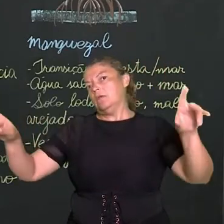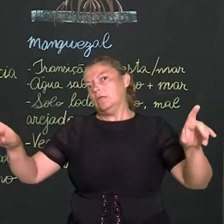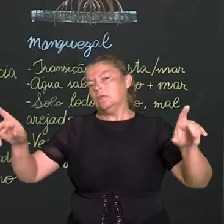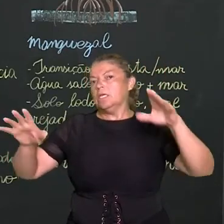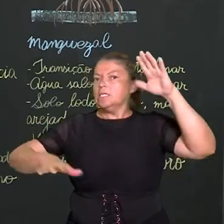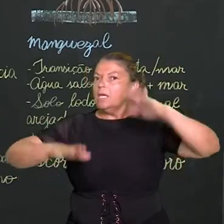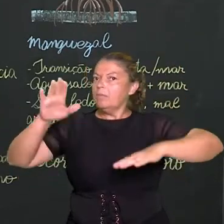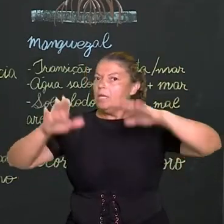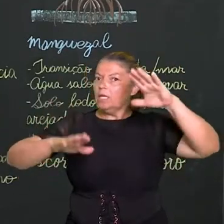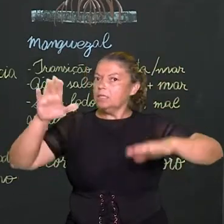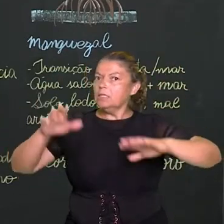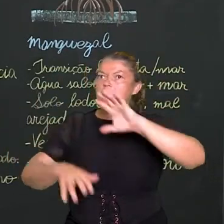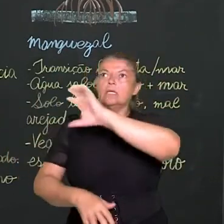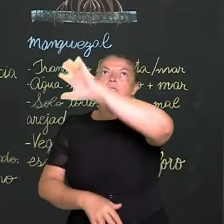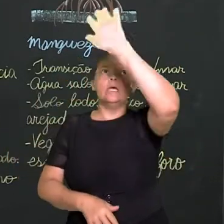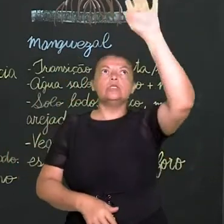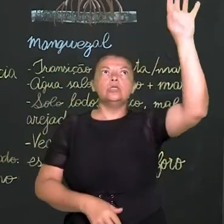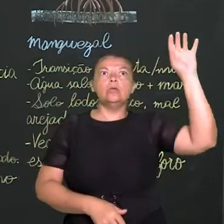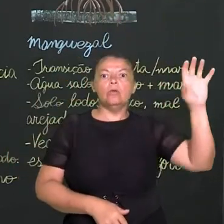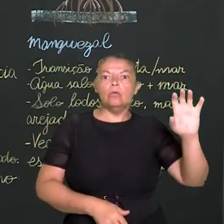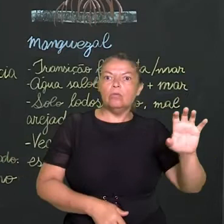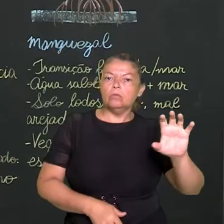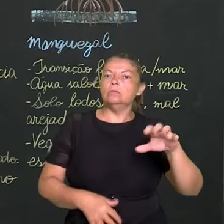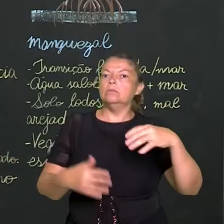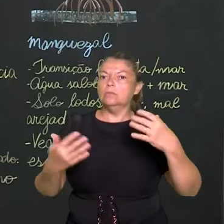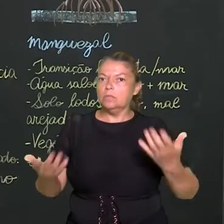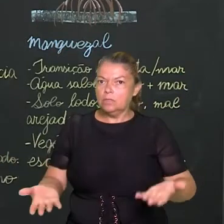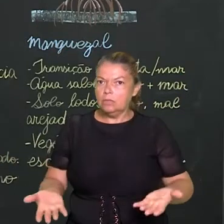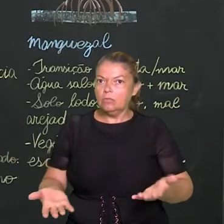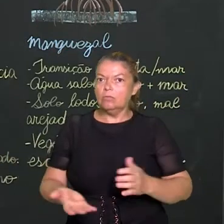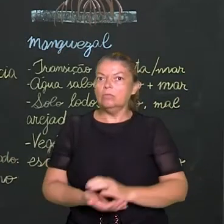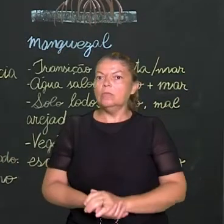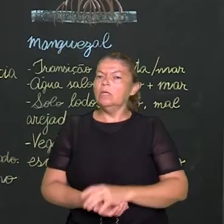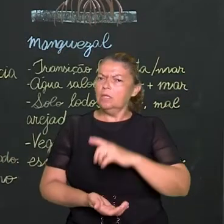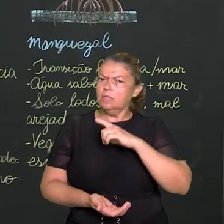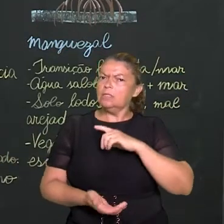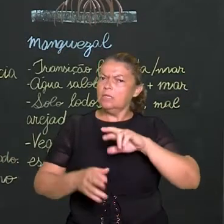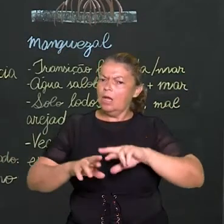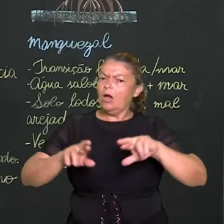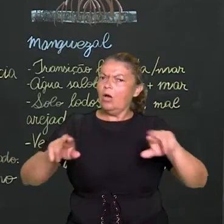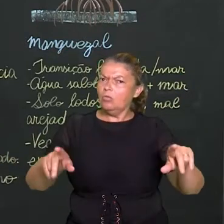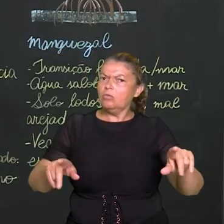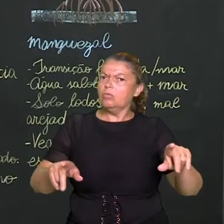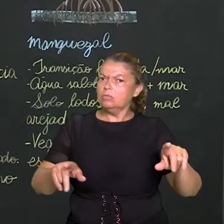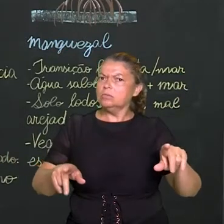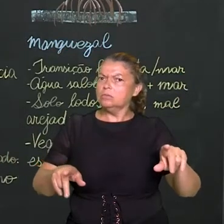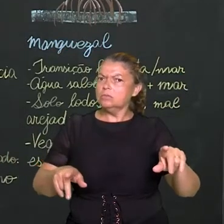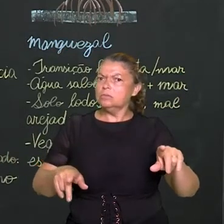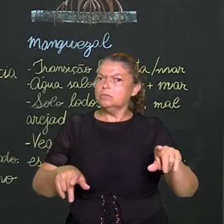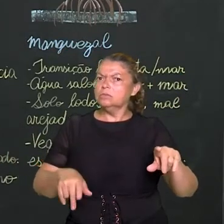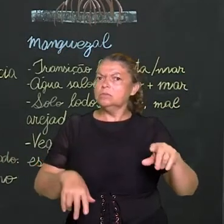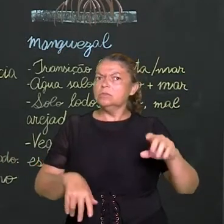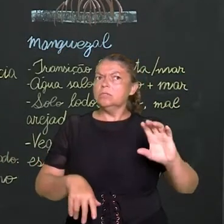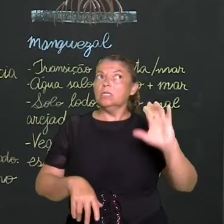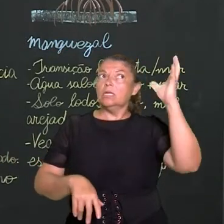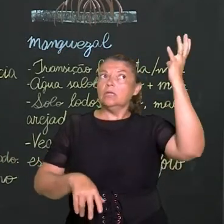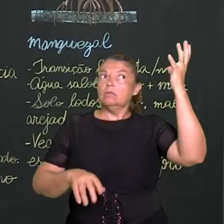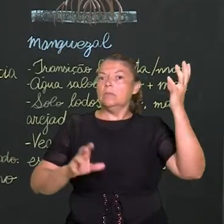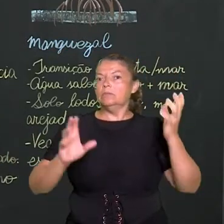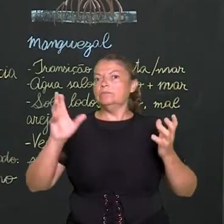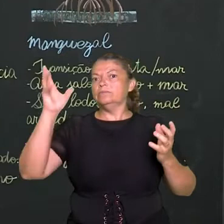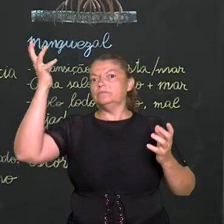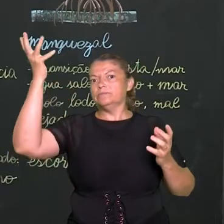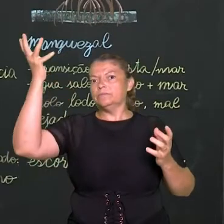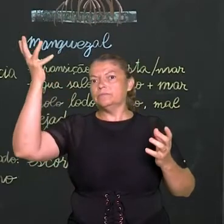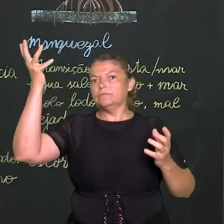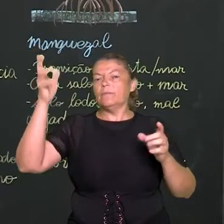justamente com a região, afinal, mesmo nas nossas costas, há algumas diferenças de clima. Mas aí, vamos dar uma ênfase